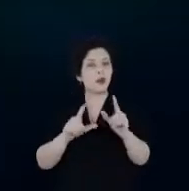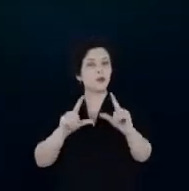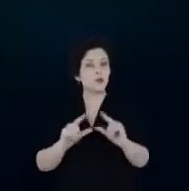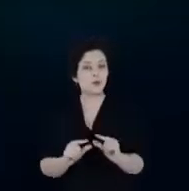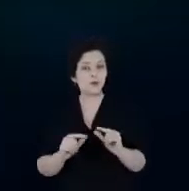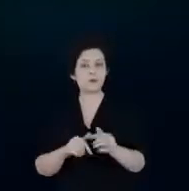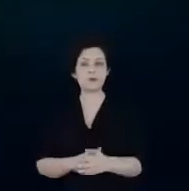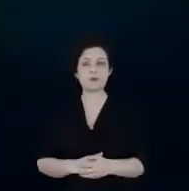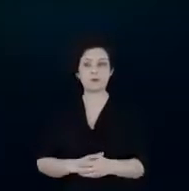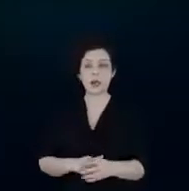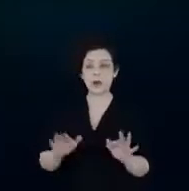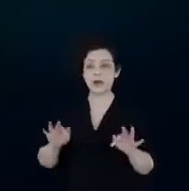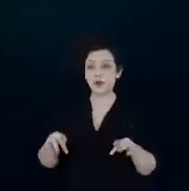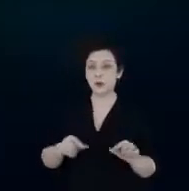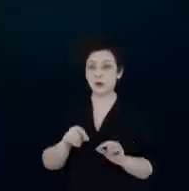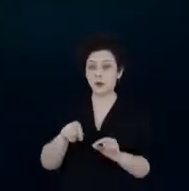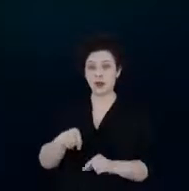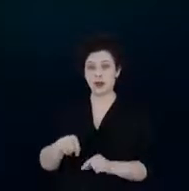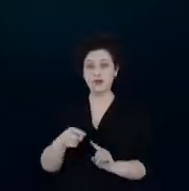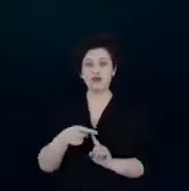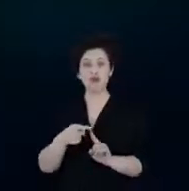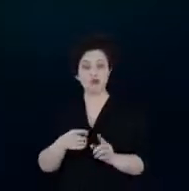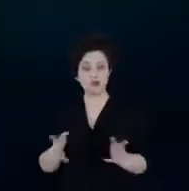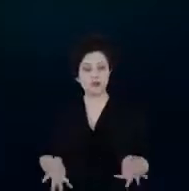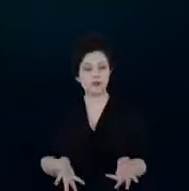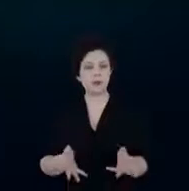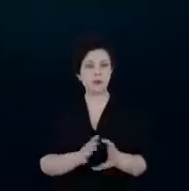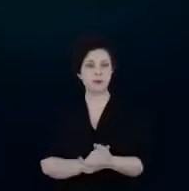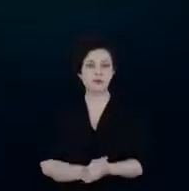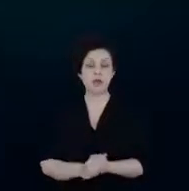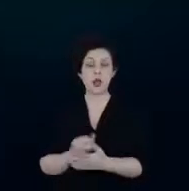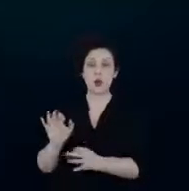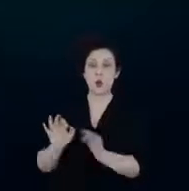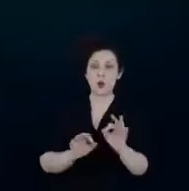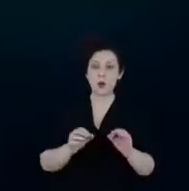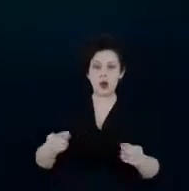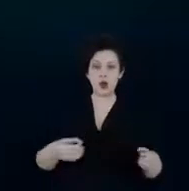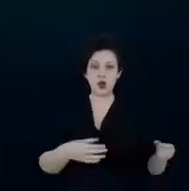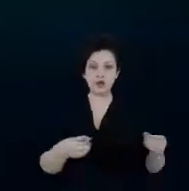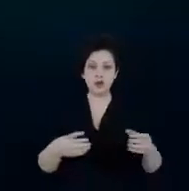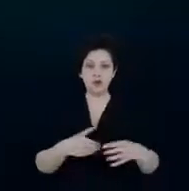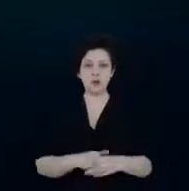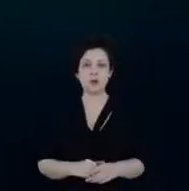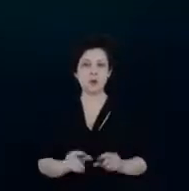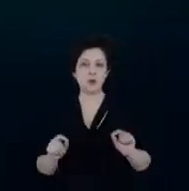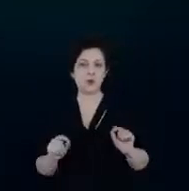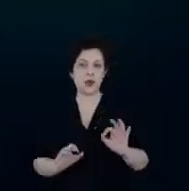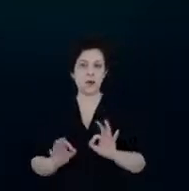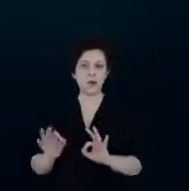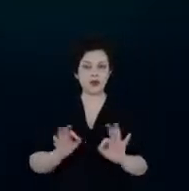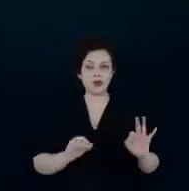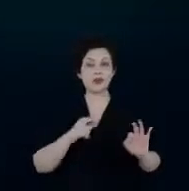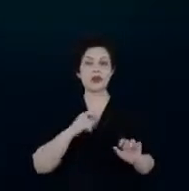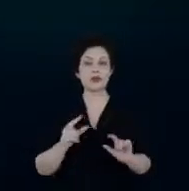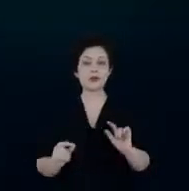final com esse tipo de iniciativa. Os projetos inovadores são projetos que trazem aí